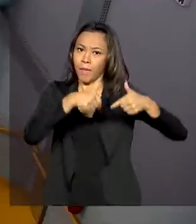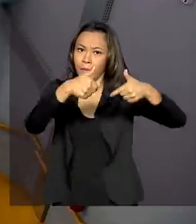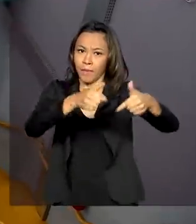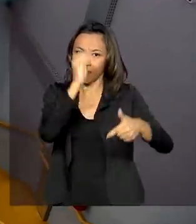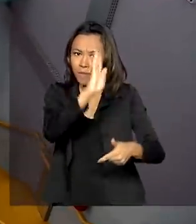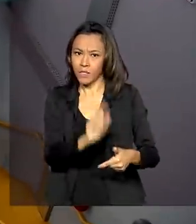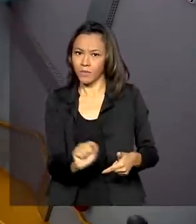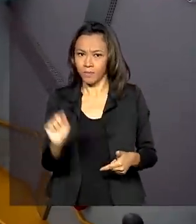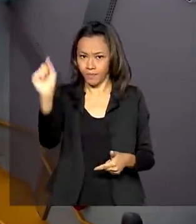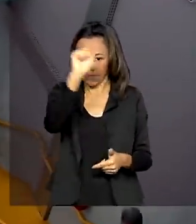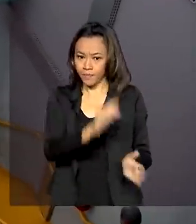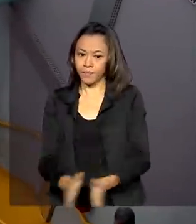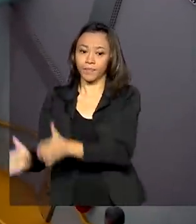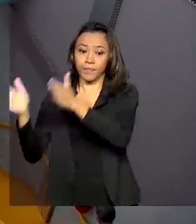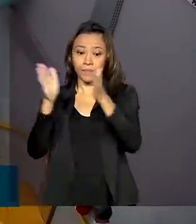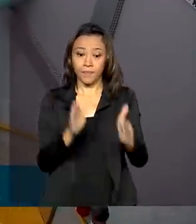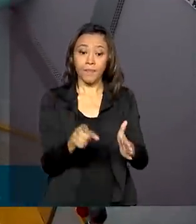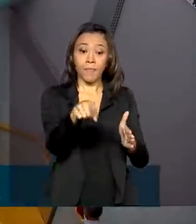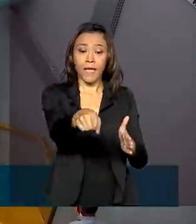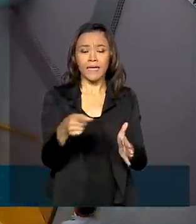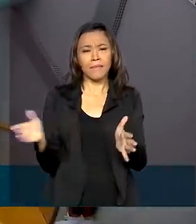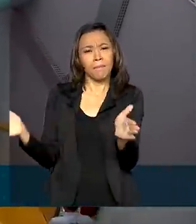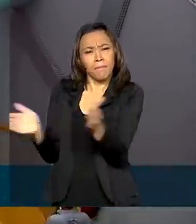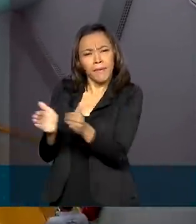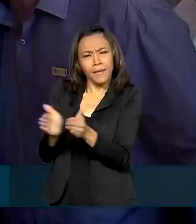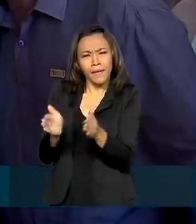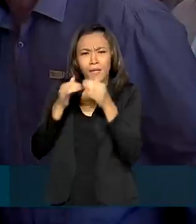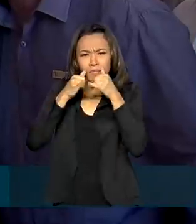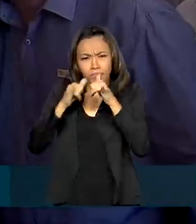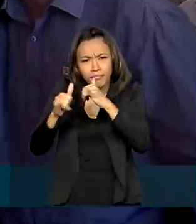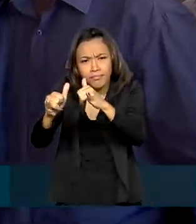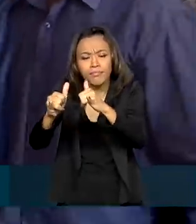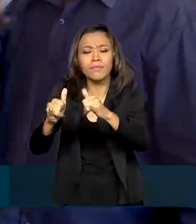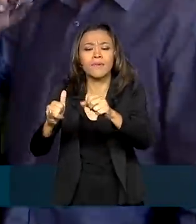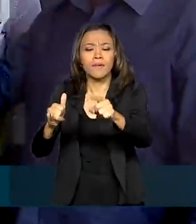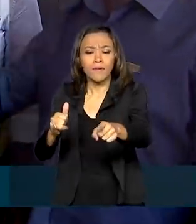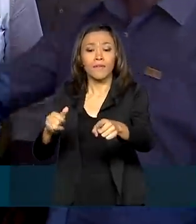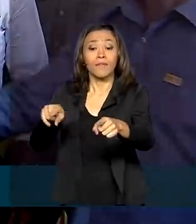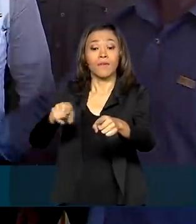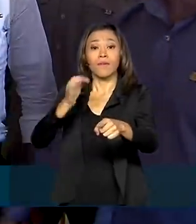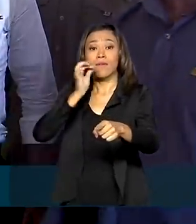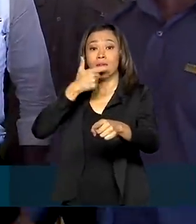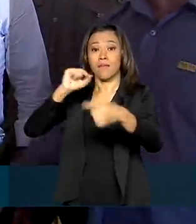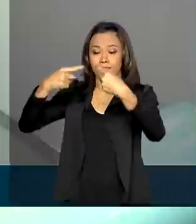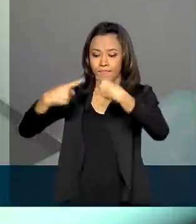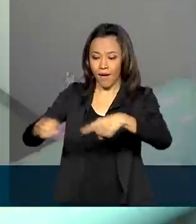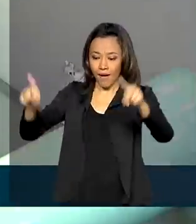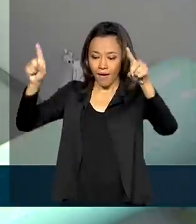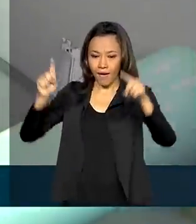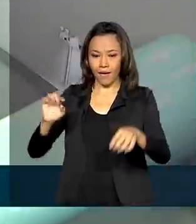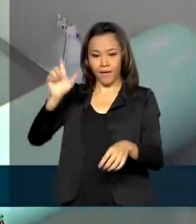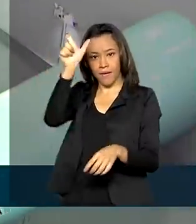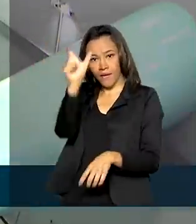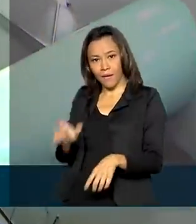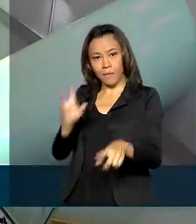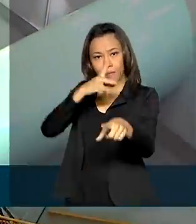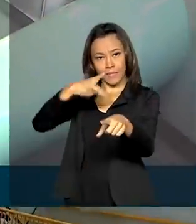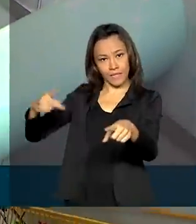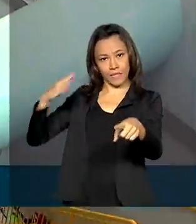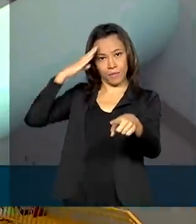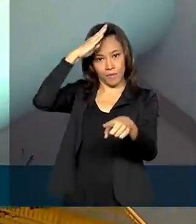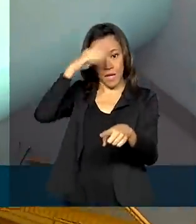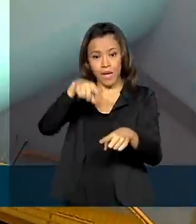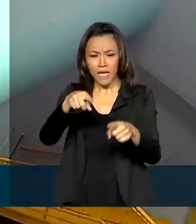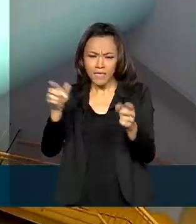O acionamento das turbinas da pequena central hidrelétrica foi feito pelo presidente Jair Bolsonaro. A usina de pequeno